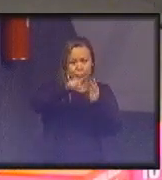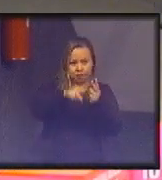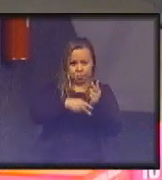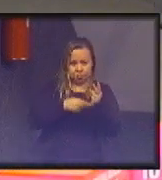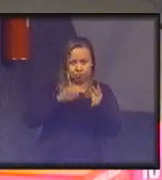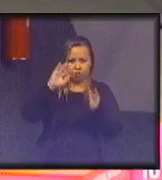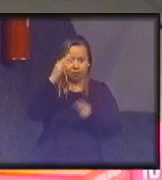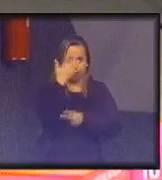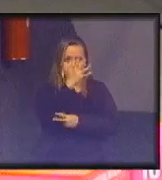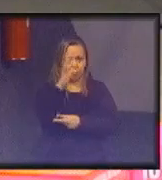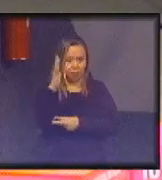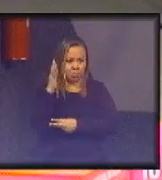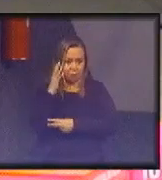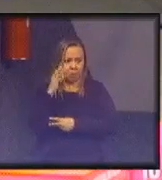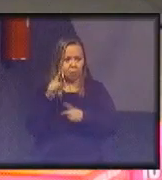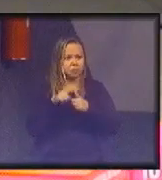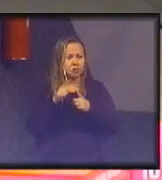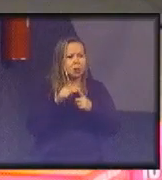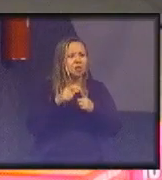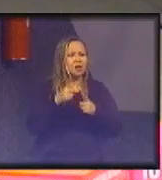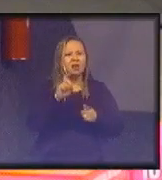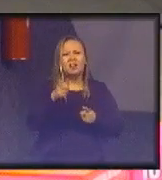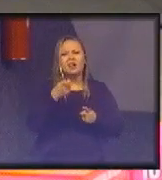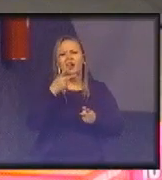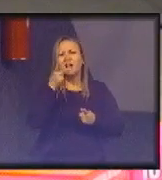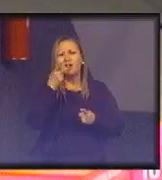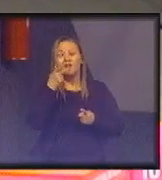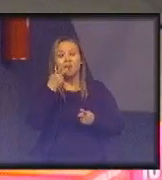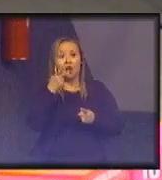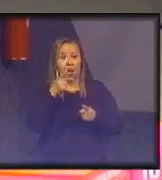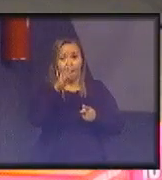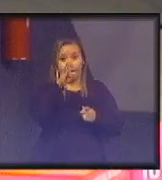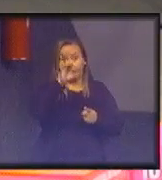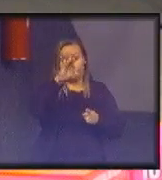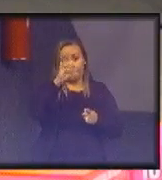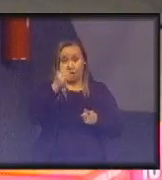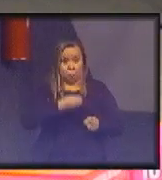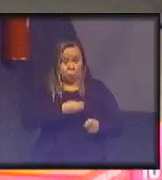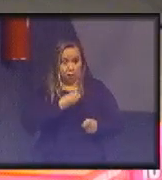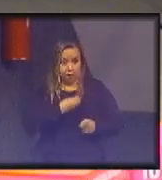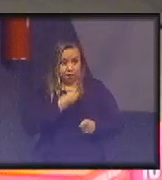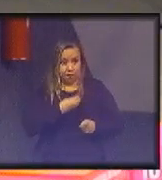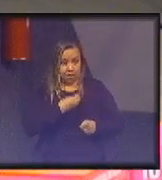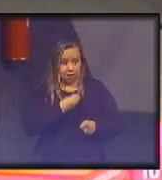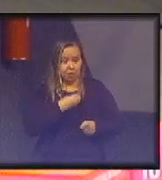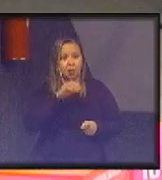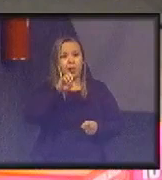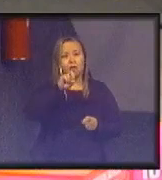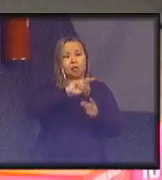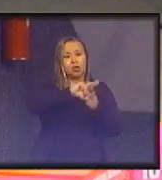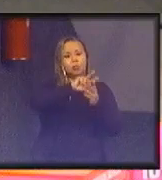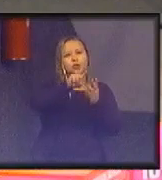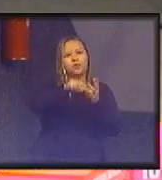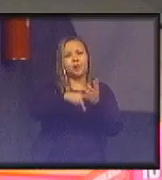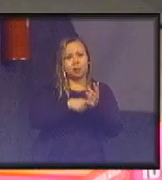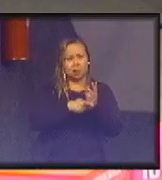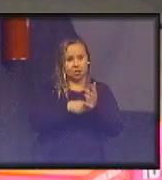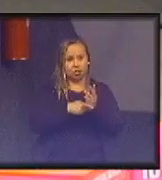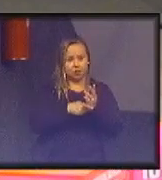Biodiversidade é uma maneira sofisticada de falar a vida. Bio é vida e diversidade dá vida. A segunda grande